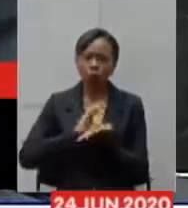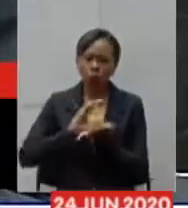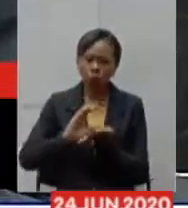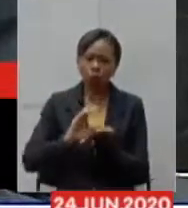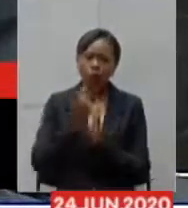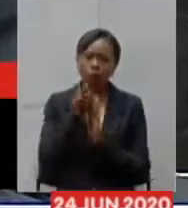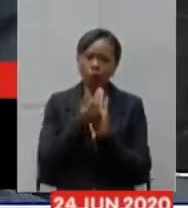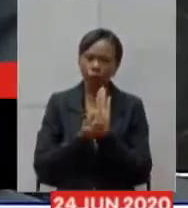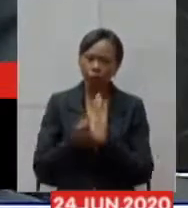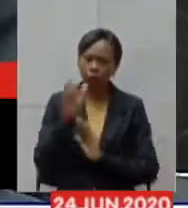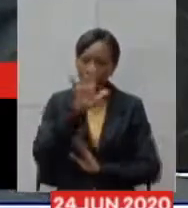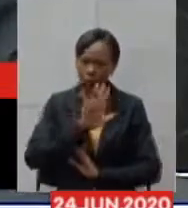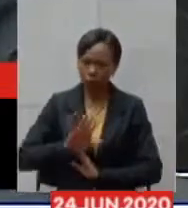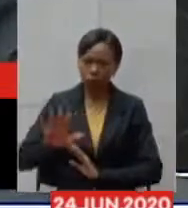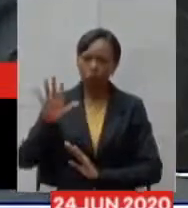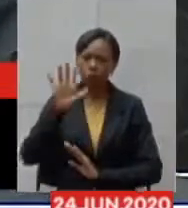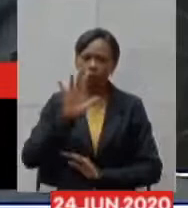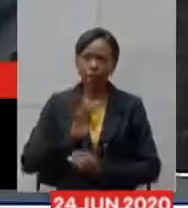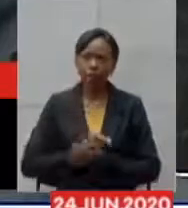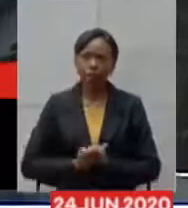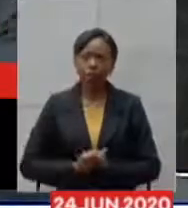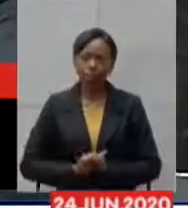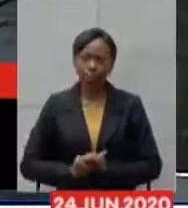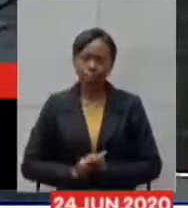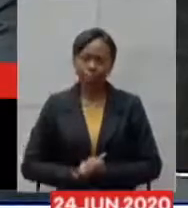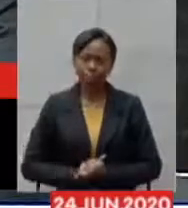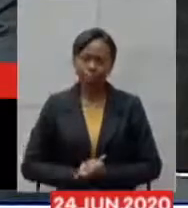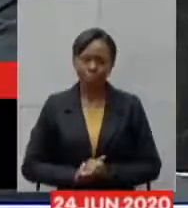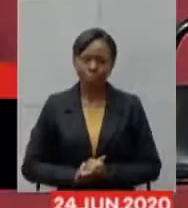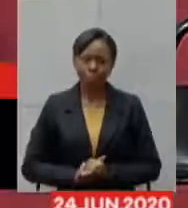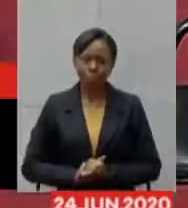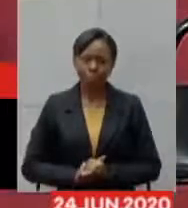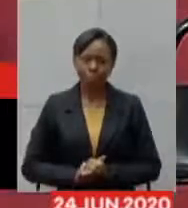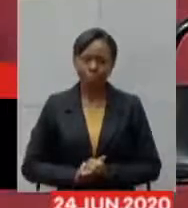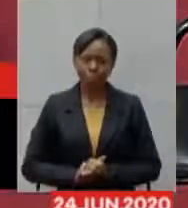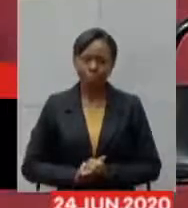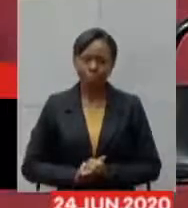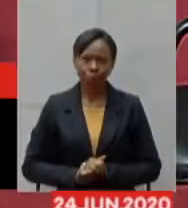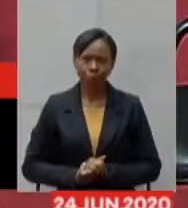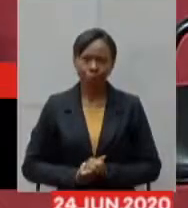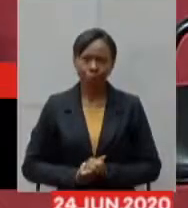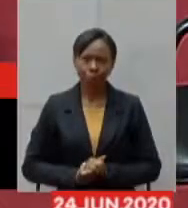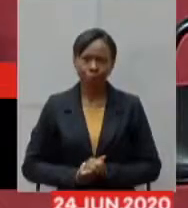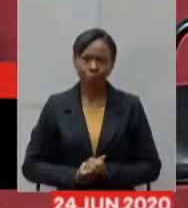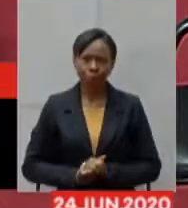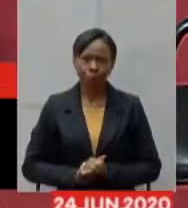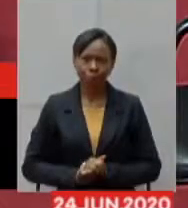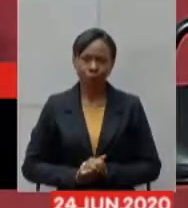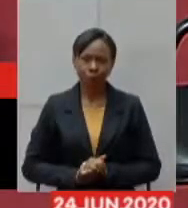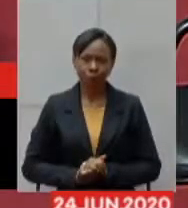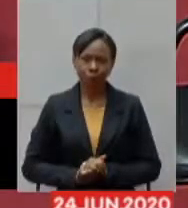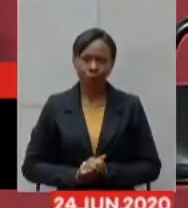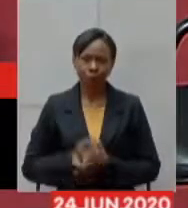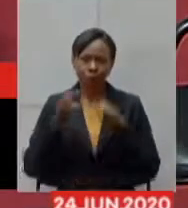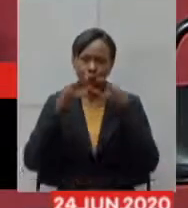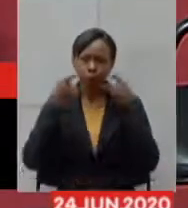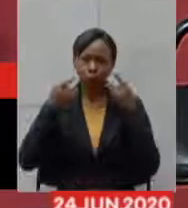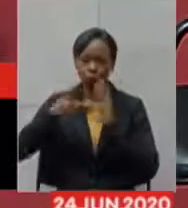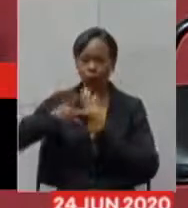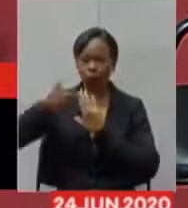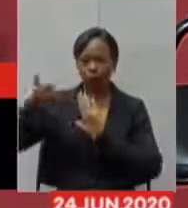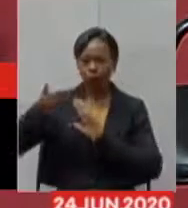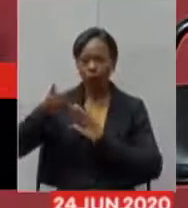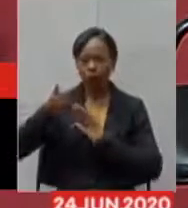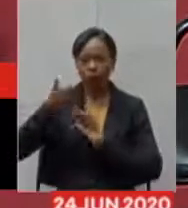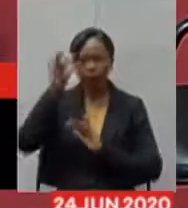consideração o secretário fala mais perto do microfone que está um pouco prejudicada ok vou tirar a máscara a gente está distanciado